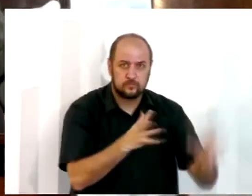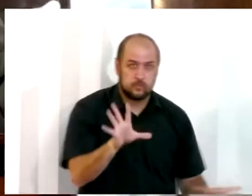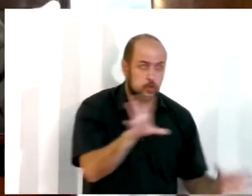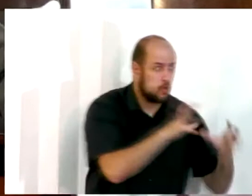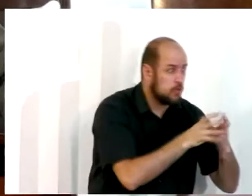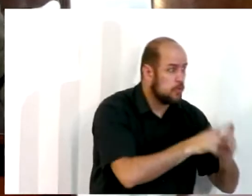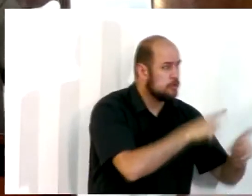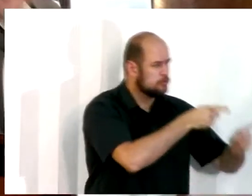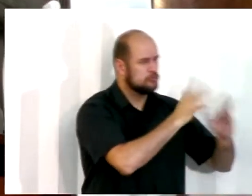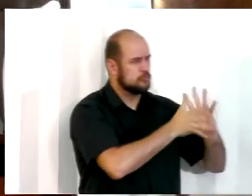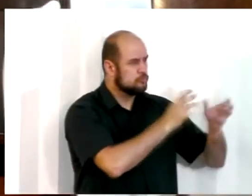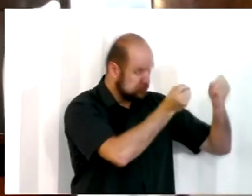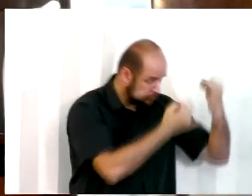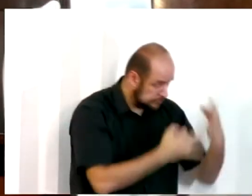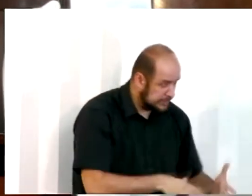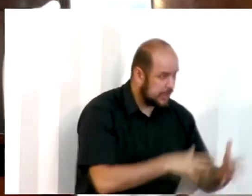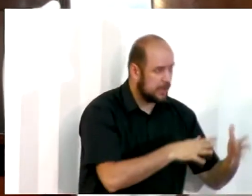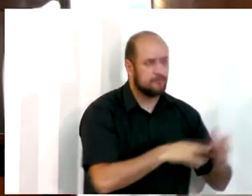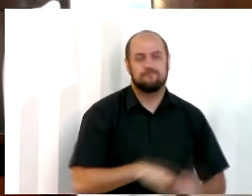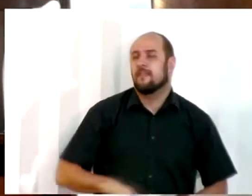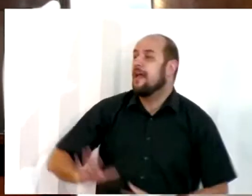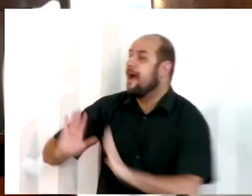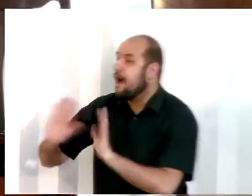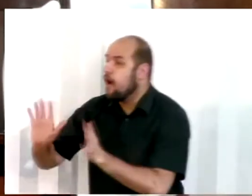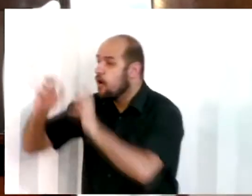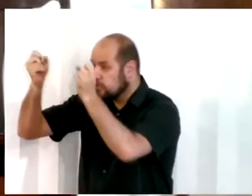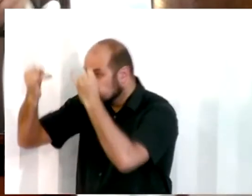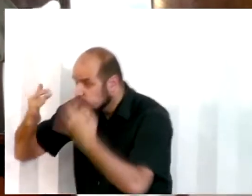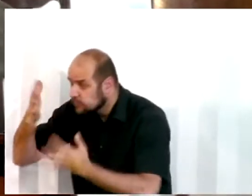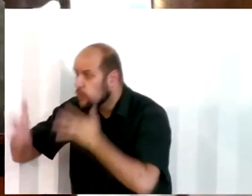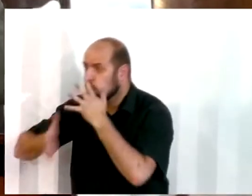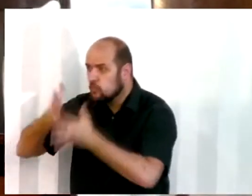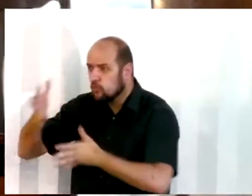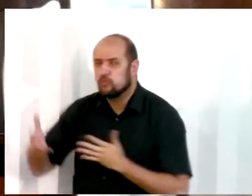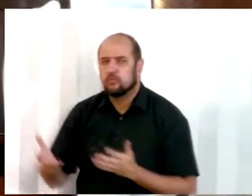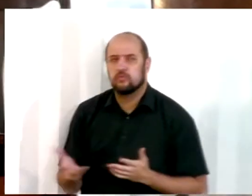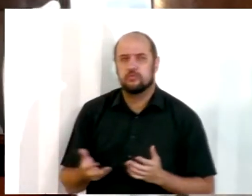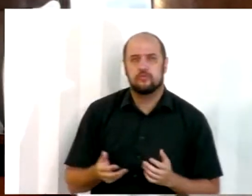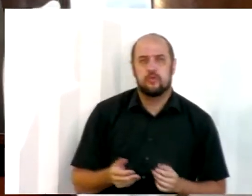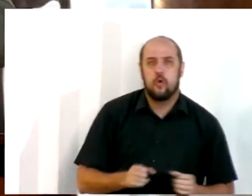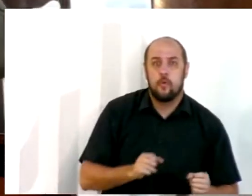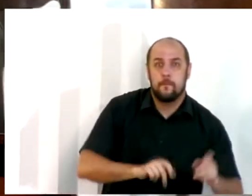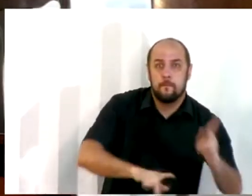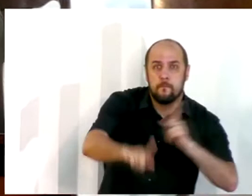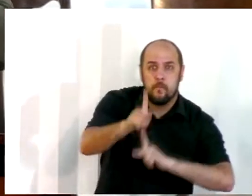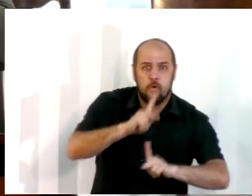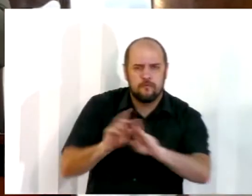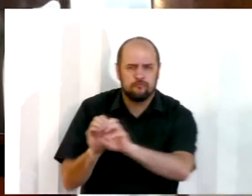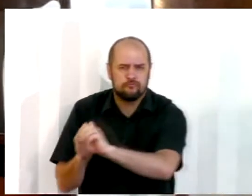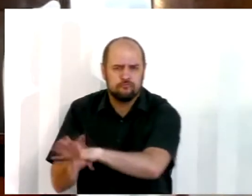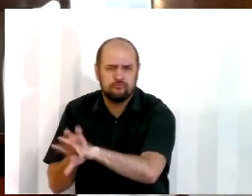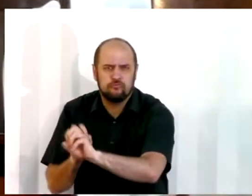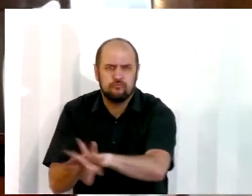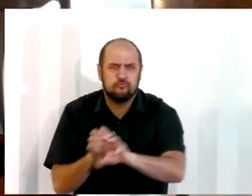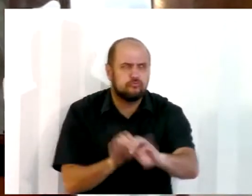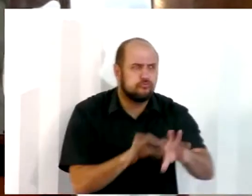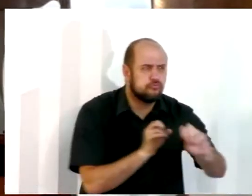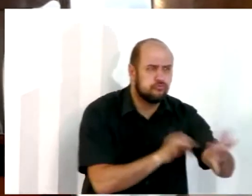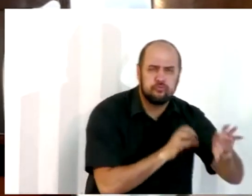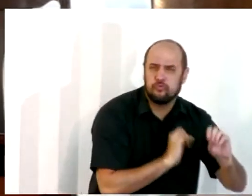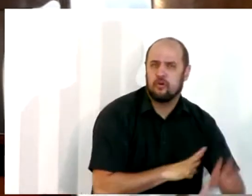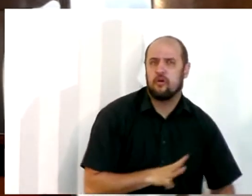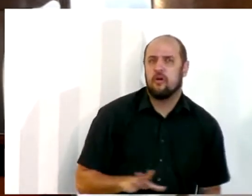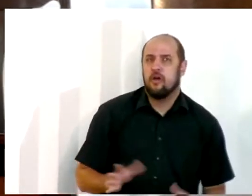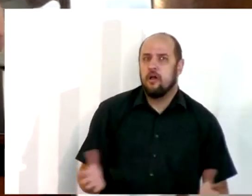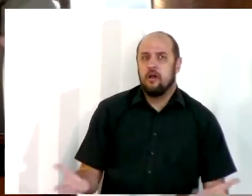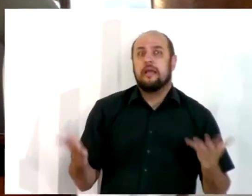assim, assim, assim. Essa parte que ele leu agora significa assim, assim. O povo foi sendo ensinado. Os levitas foram ensinando. O